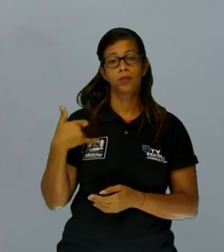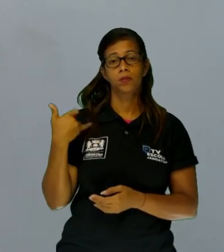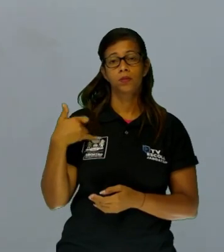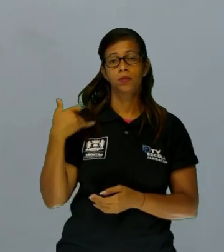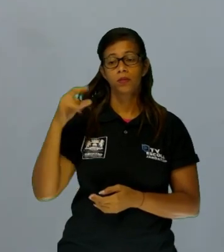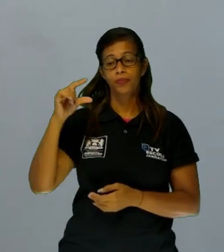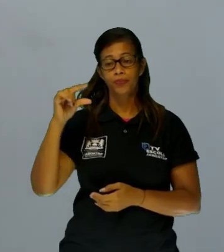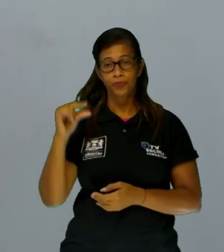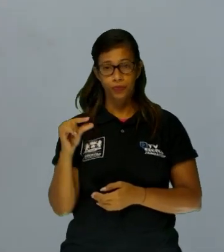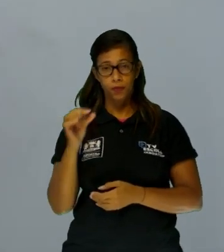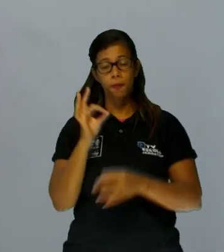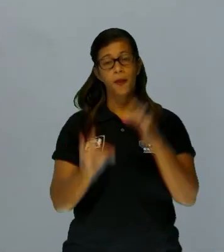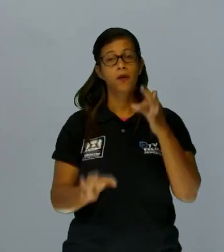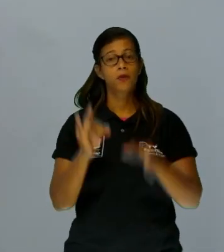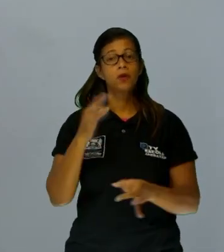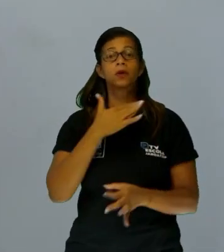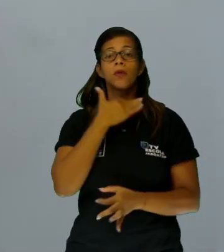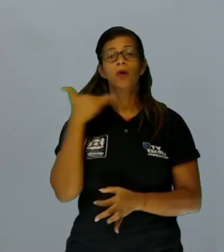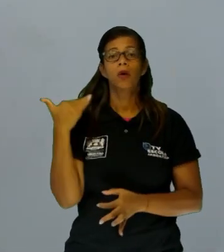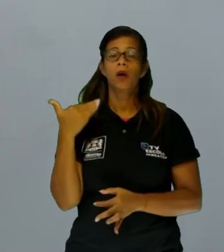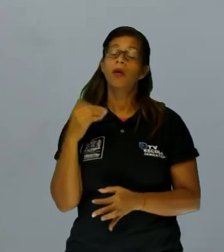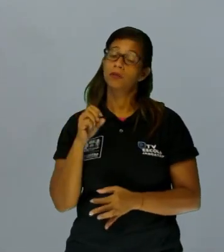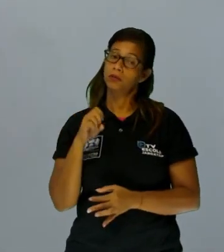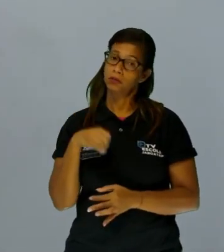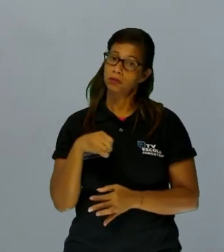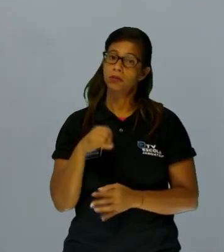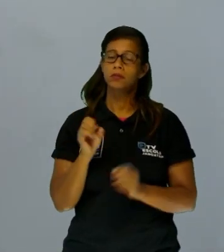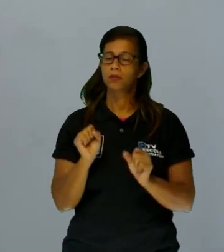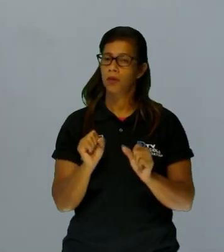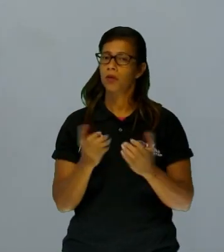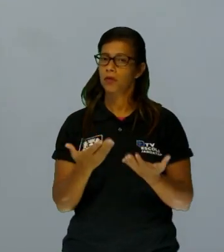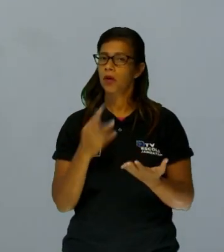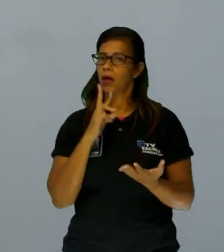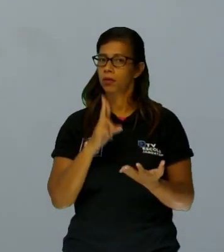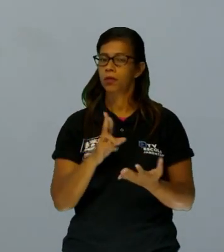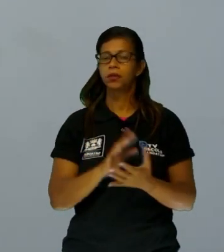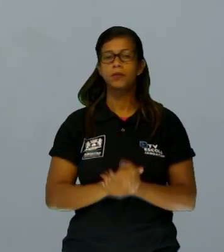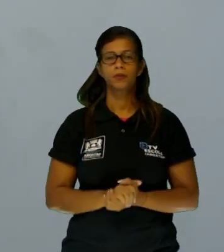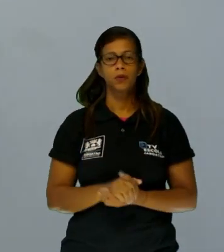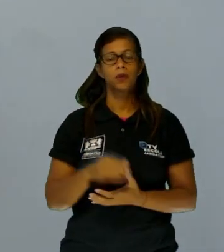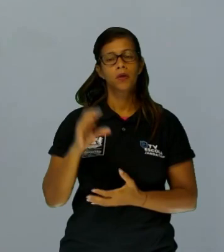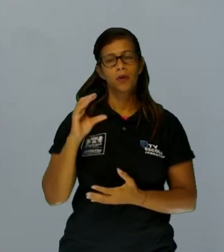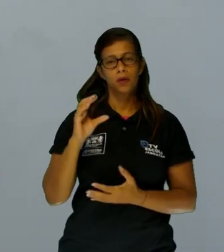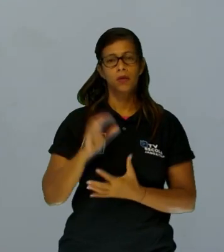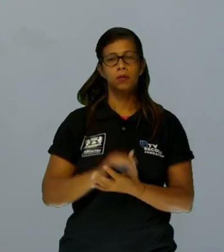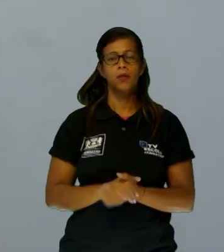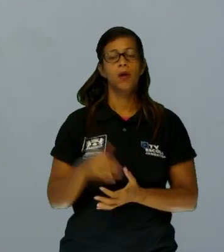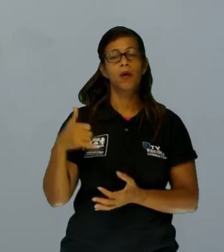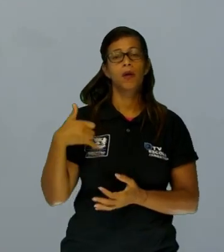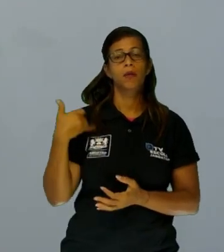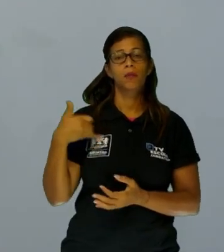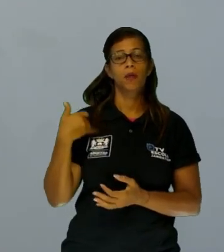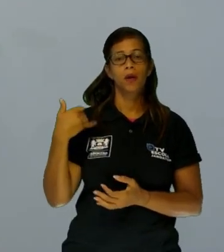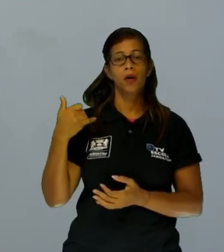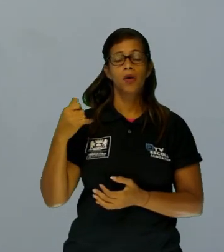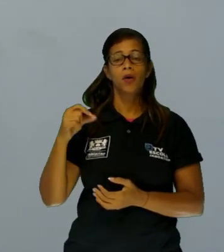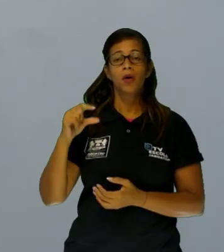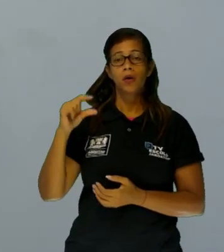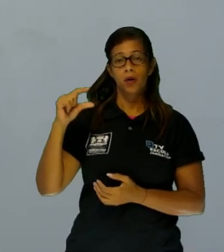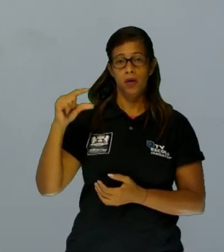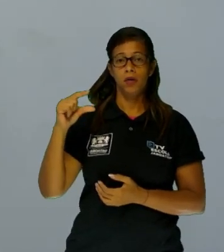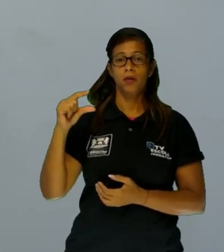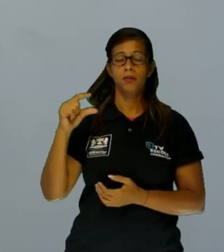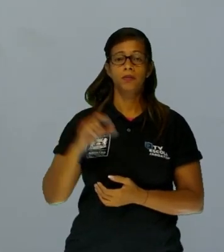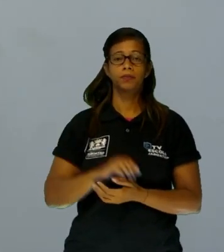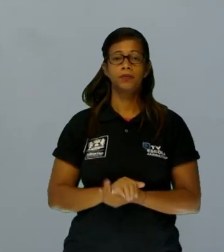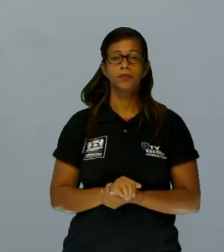morrerá. Uma. Essa faz mais sentido. Vamos ver a letra C. Logo que a maioridade penal for decretada, a